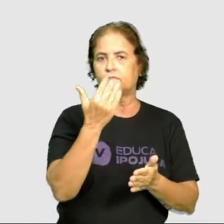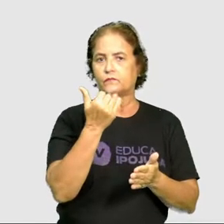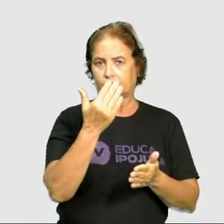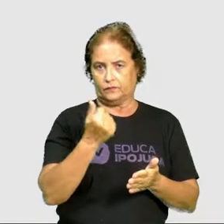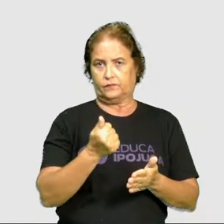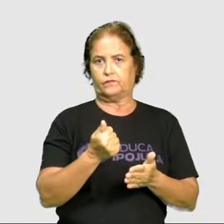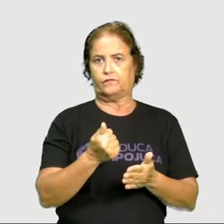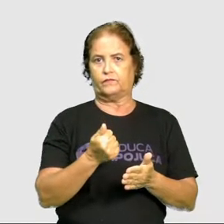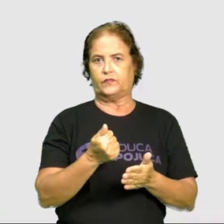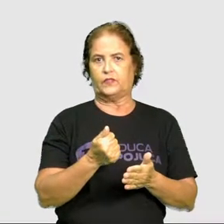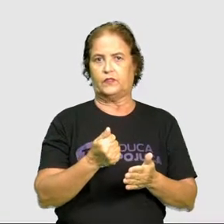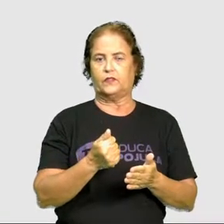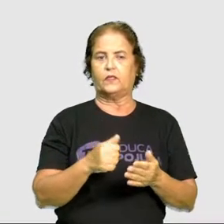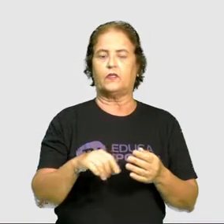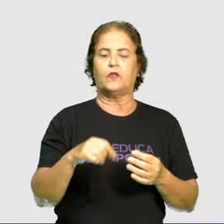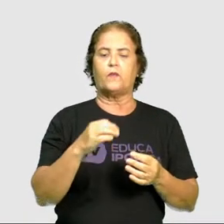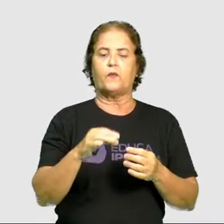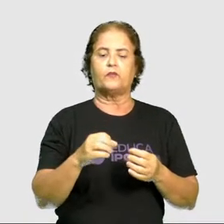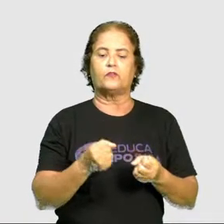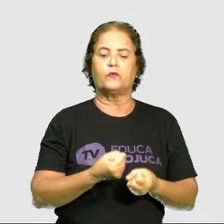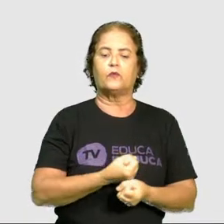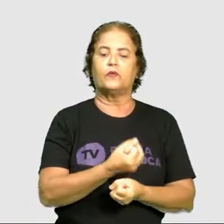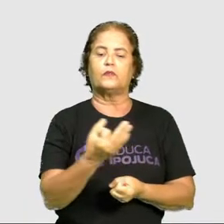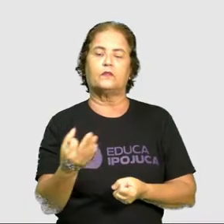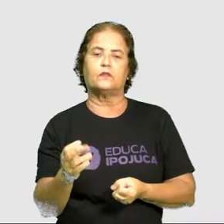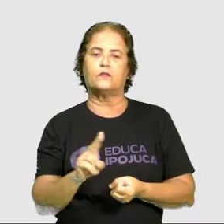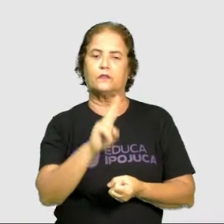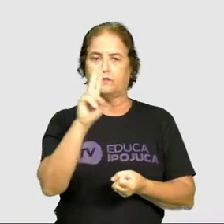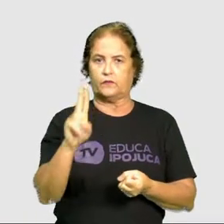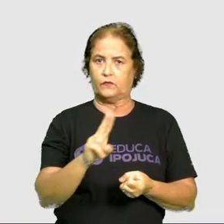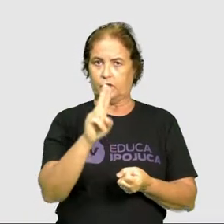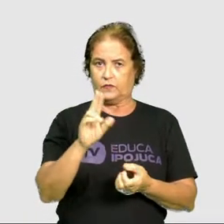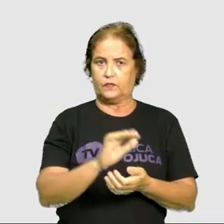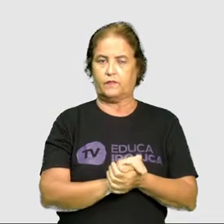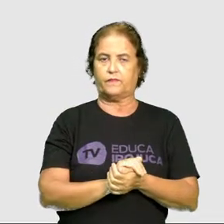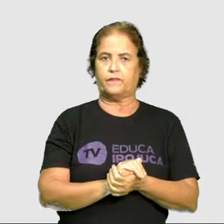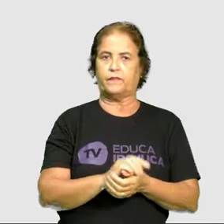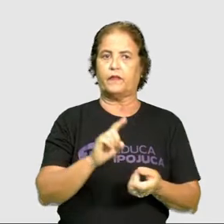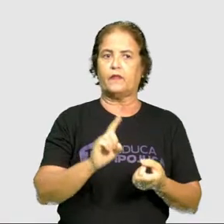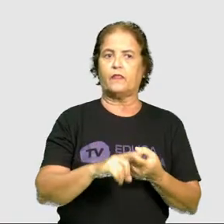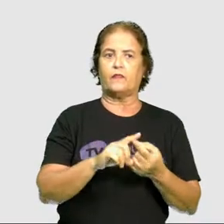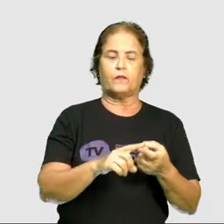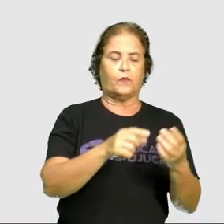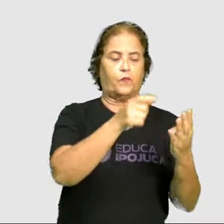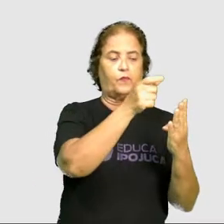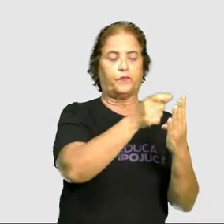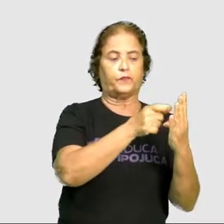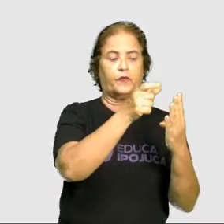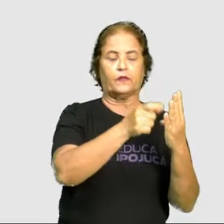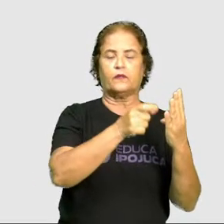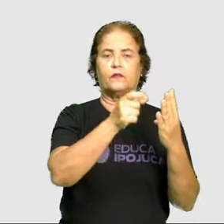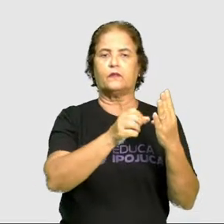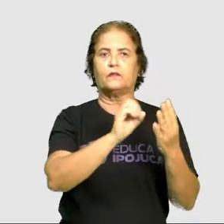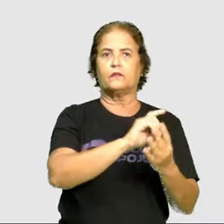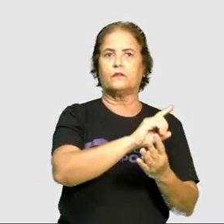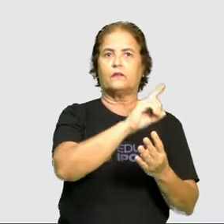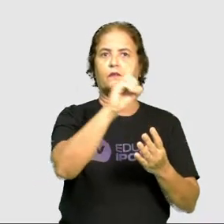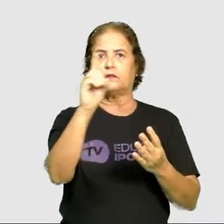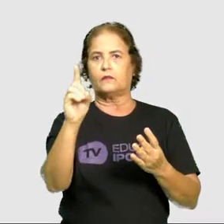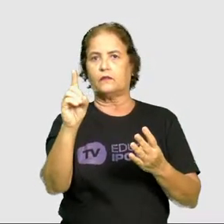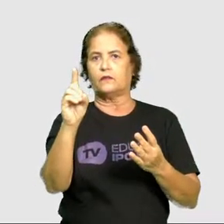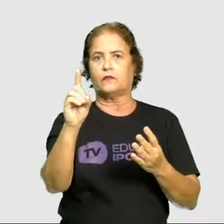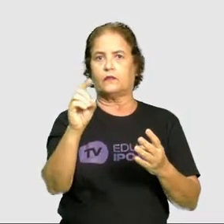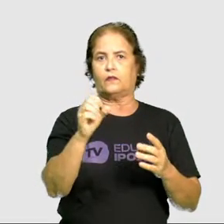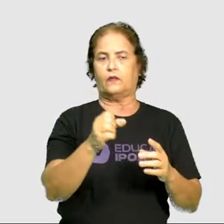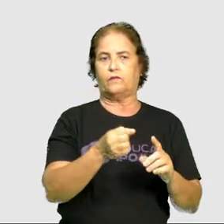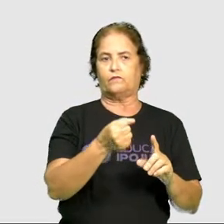indicar, né? As medidas. Temos questão também dos calendários, que vão indicar as datas, os dias do mês